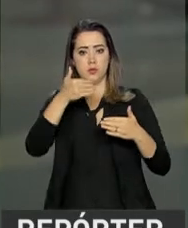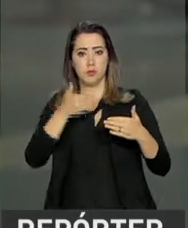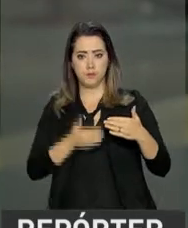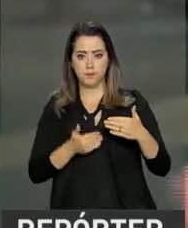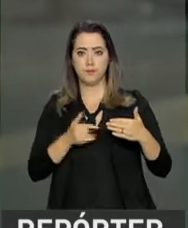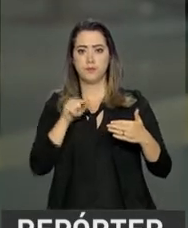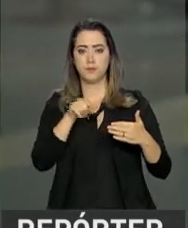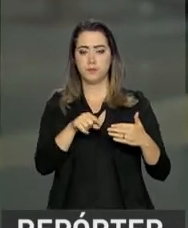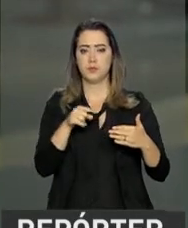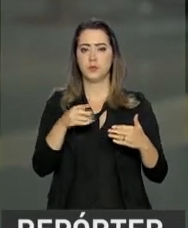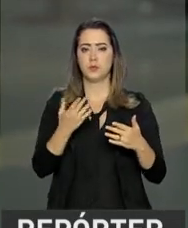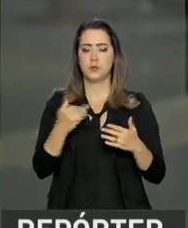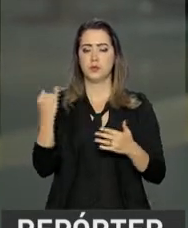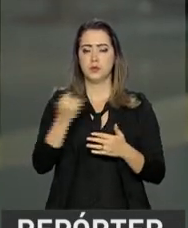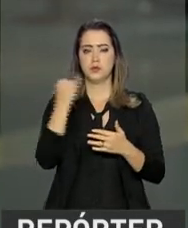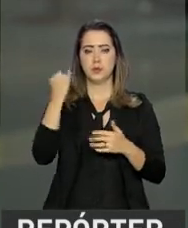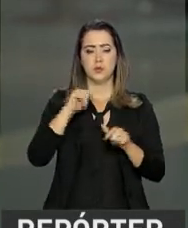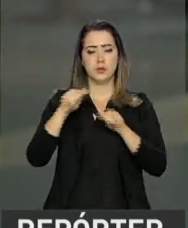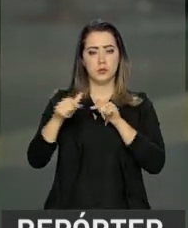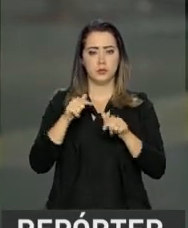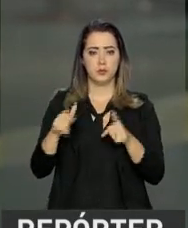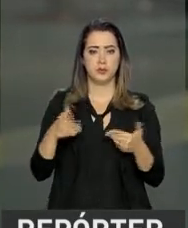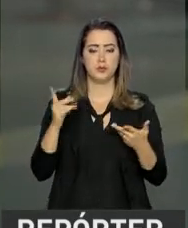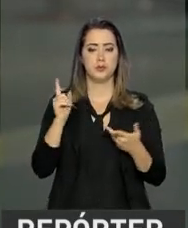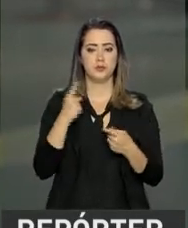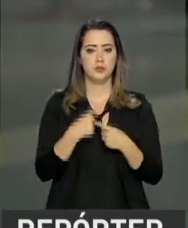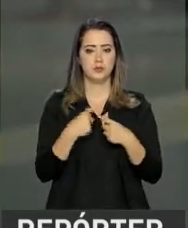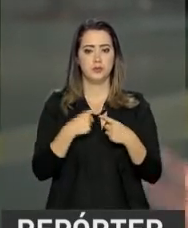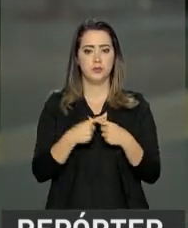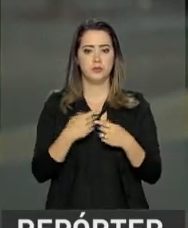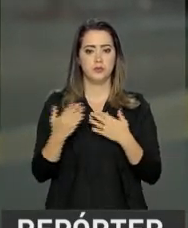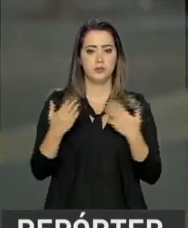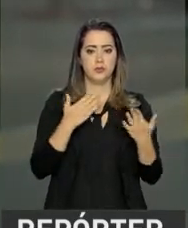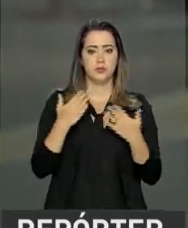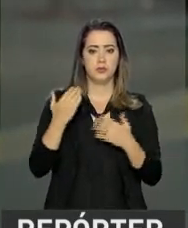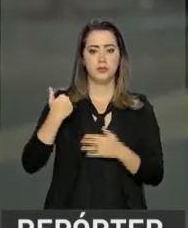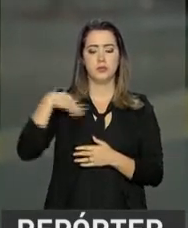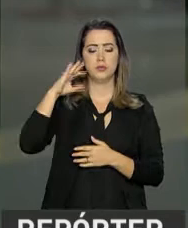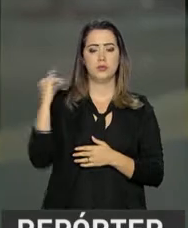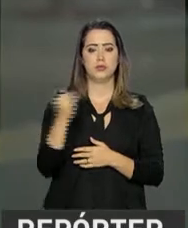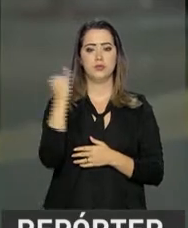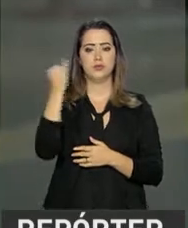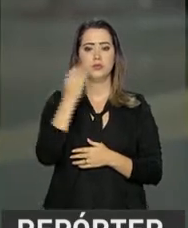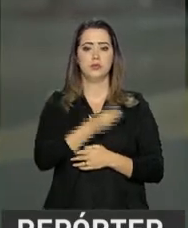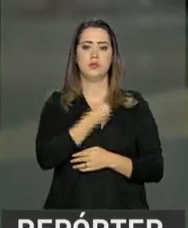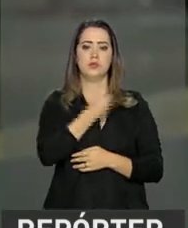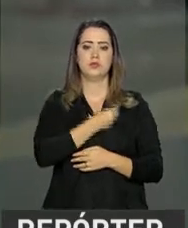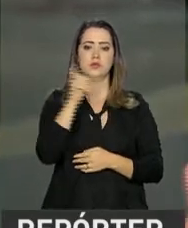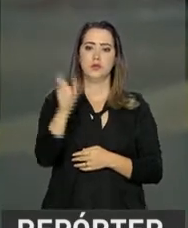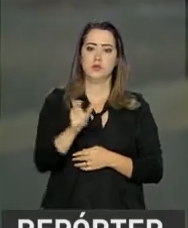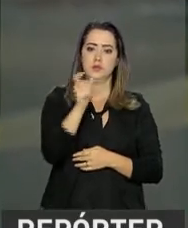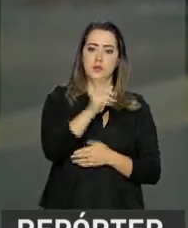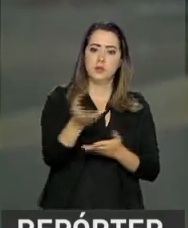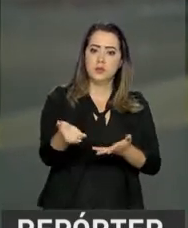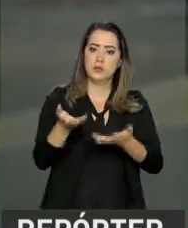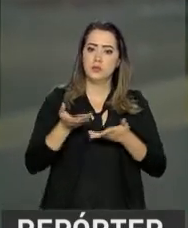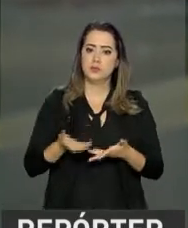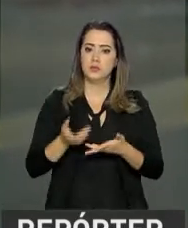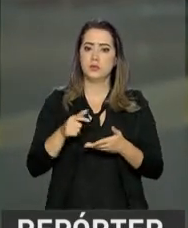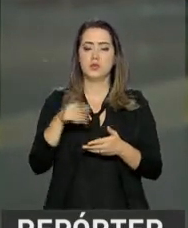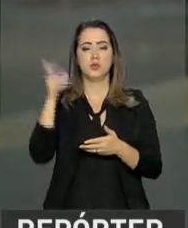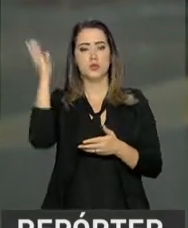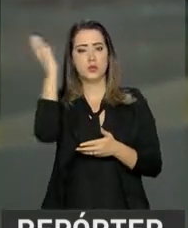nobre atribuição, porque ela parece ser a mais importante da vida de um refugiado no país de